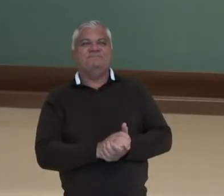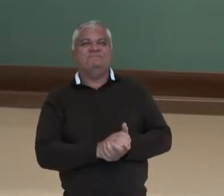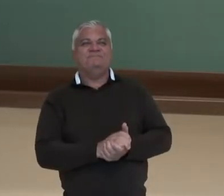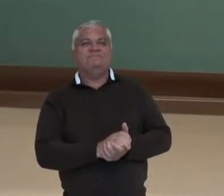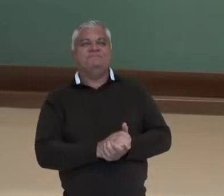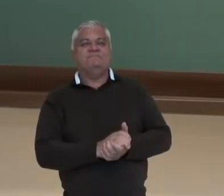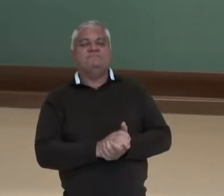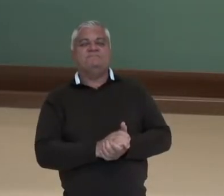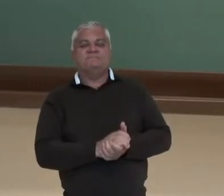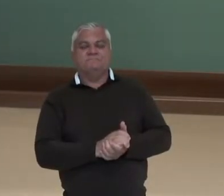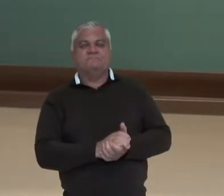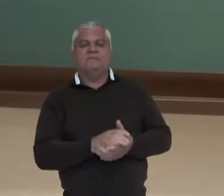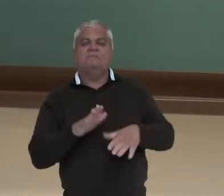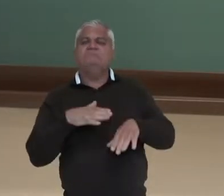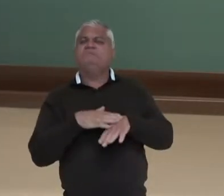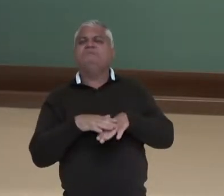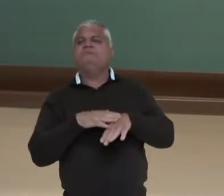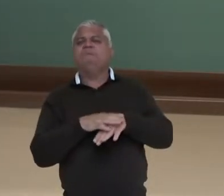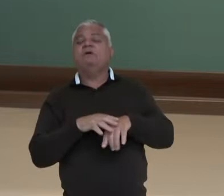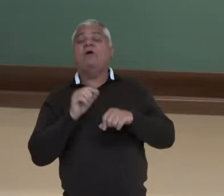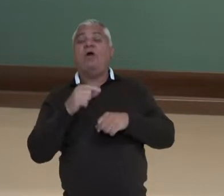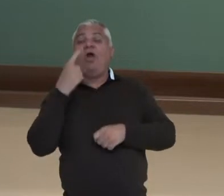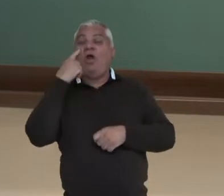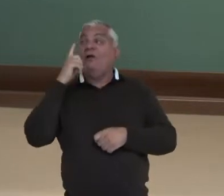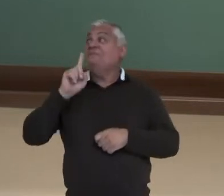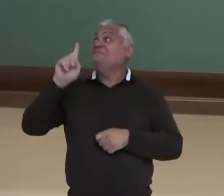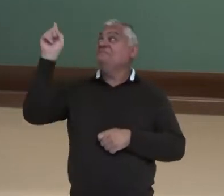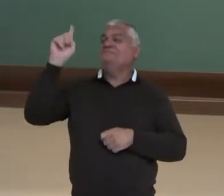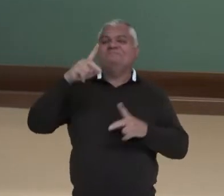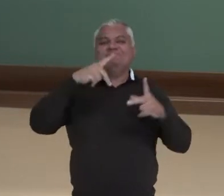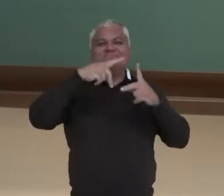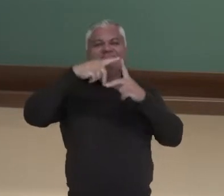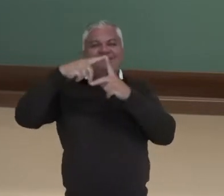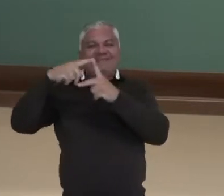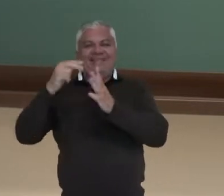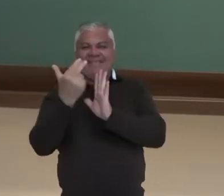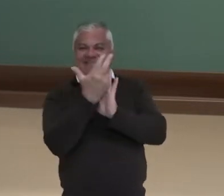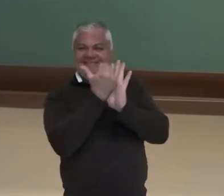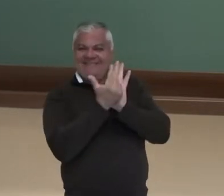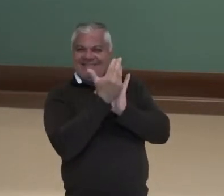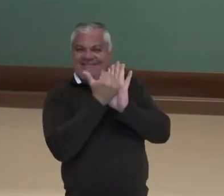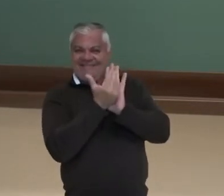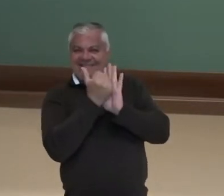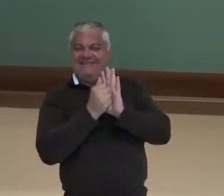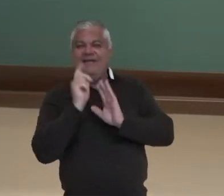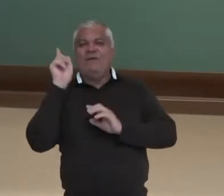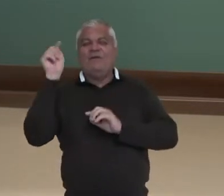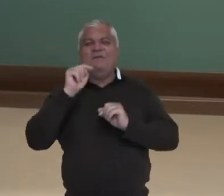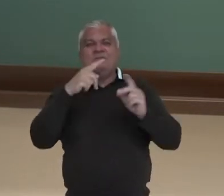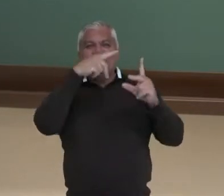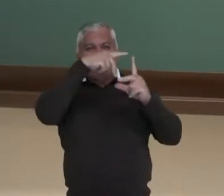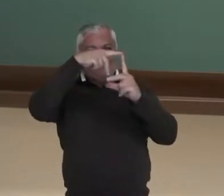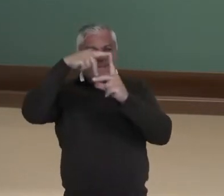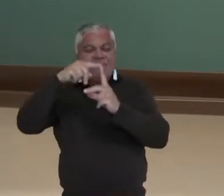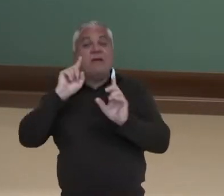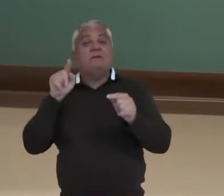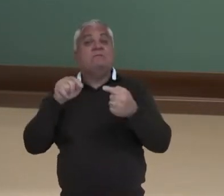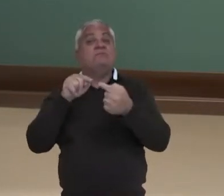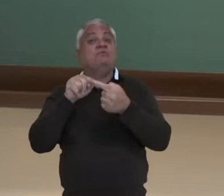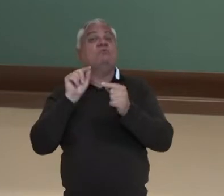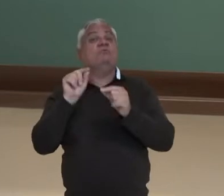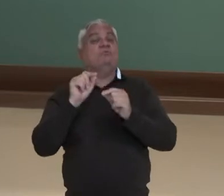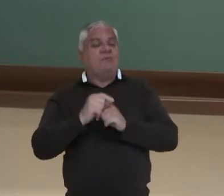Bom, para iniciar nossa conversa, vamos acompanhar uma tirinha, né? Que as tirinhas, muitas vezes, elas têm uma finalidade de